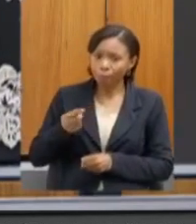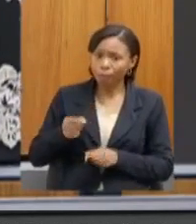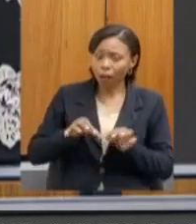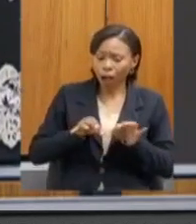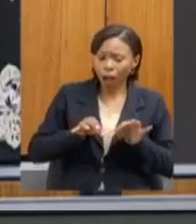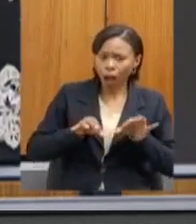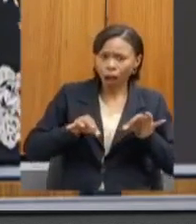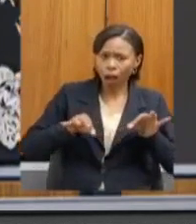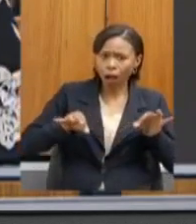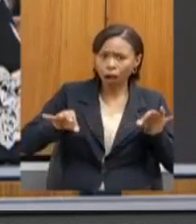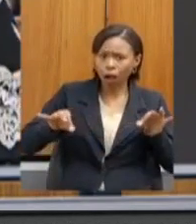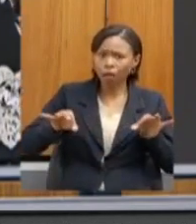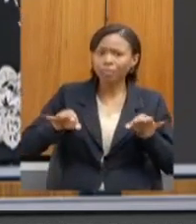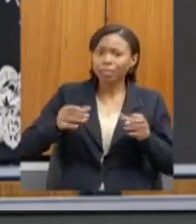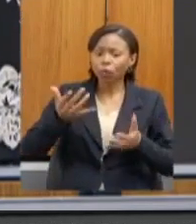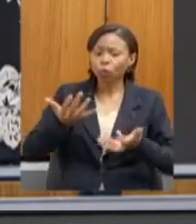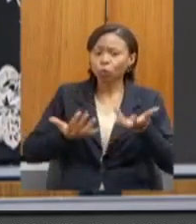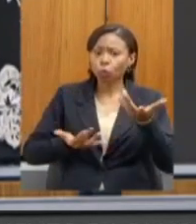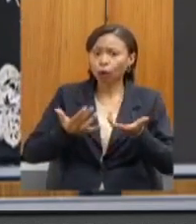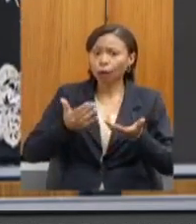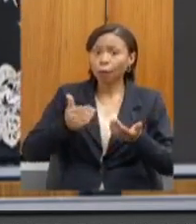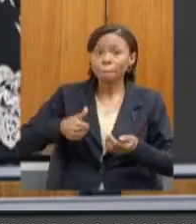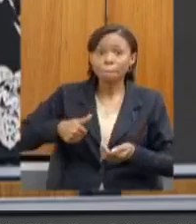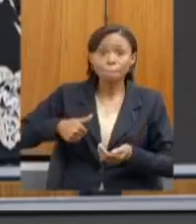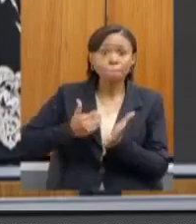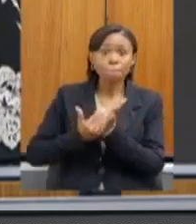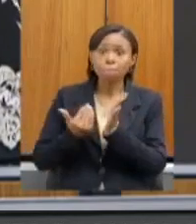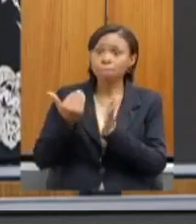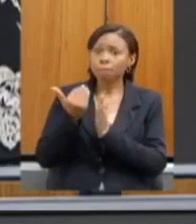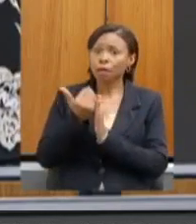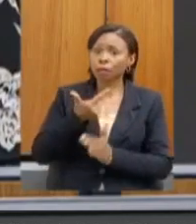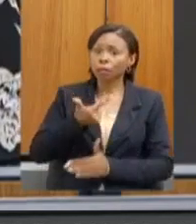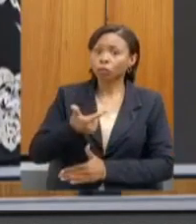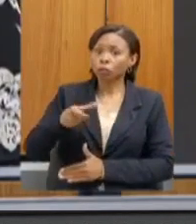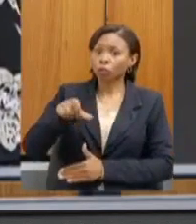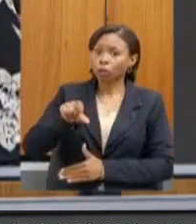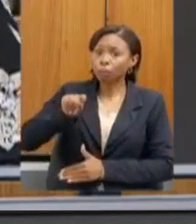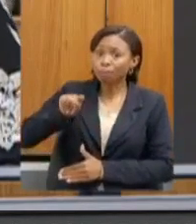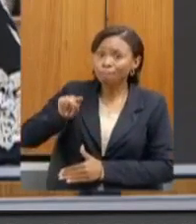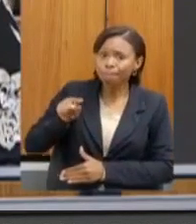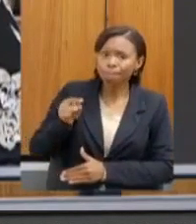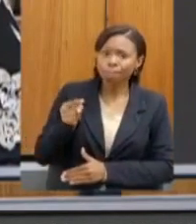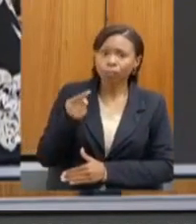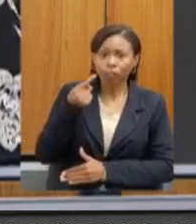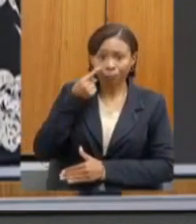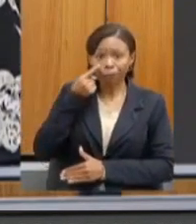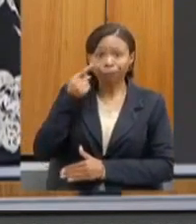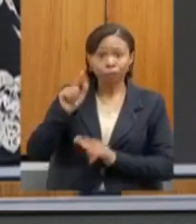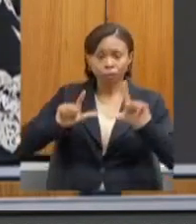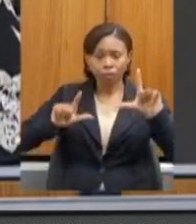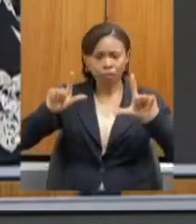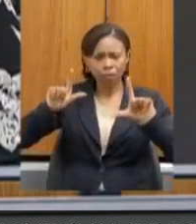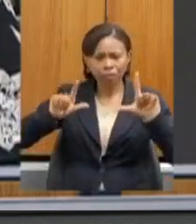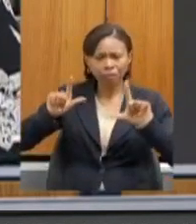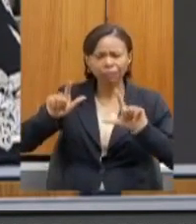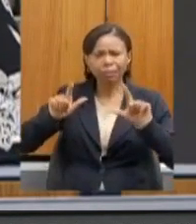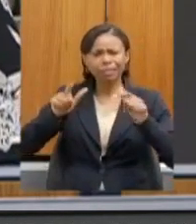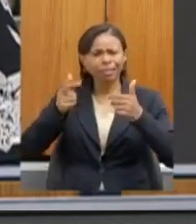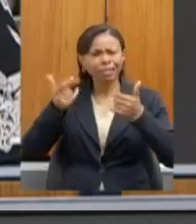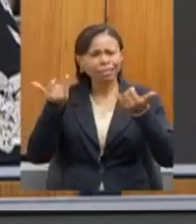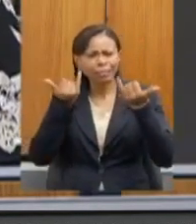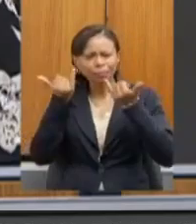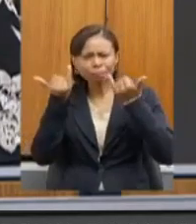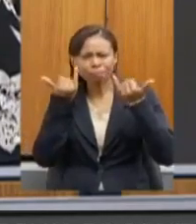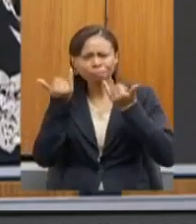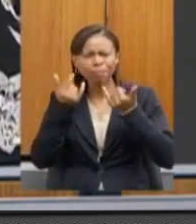para uma média histórica de 29 mil. Nós vimos na mídia em todos os momentos em que pese todos os nossos esforços, não só